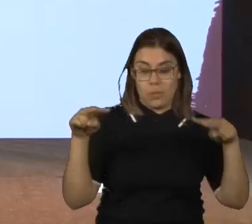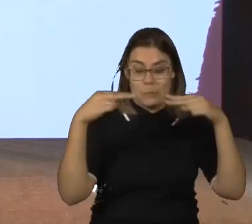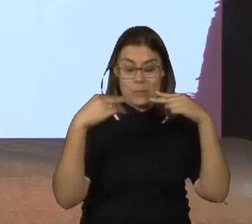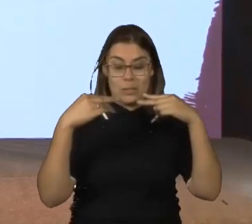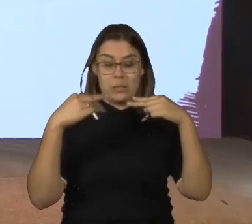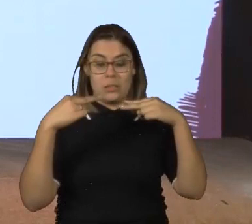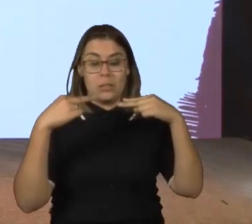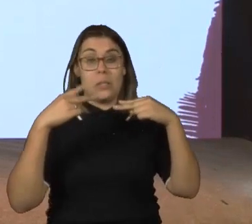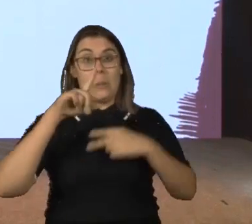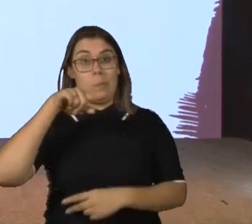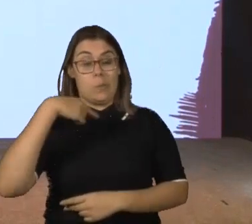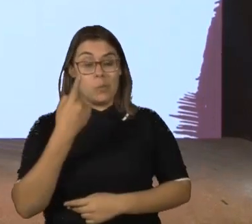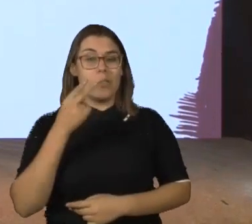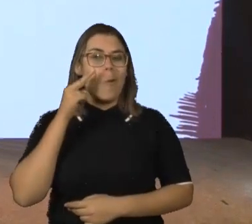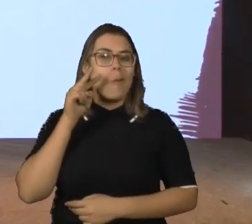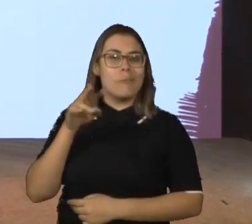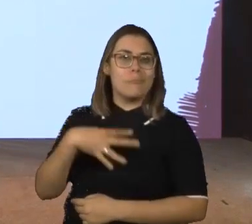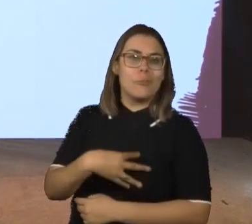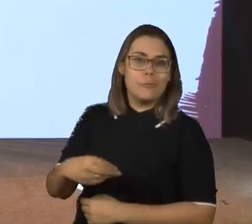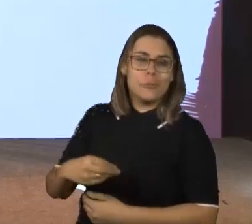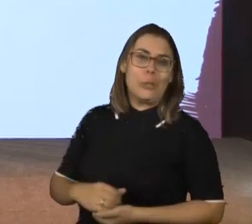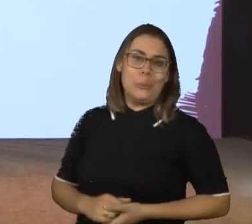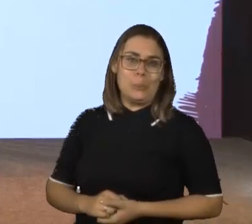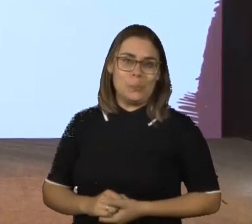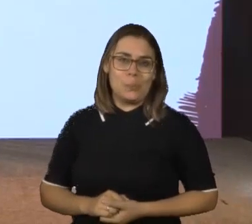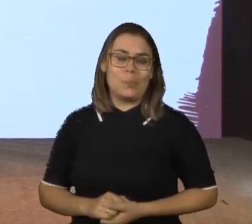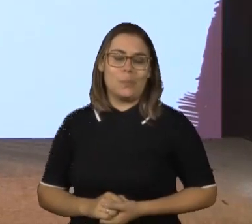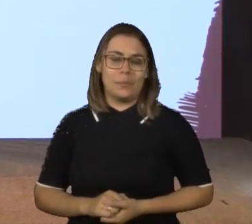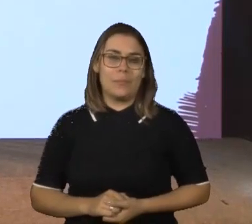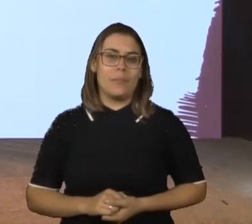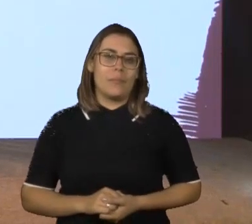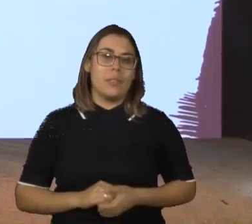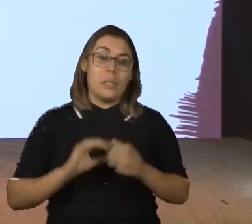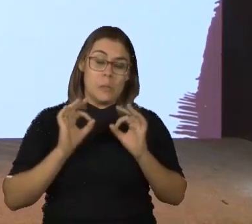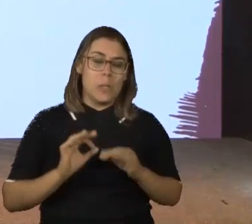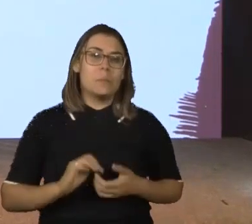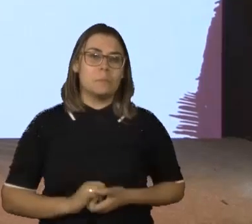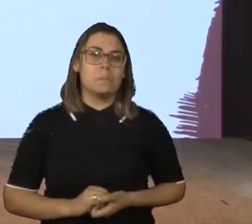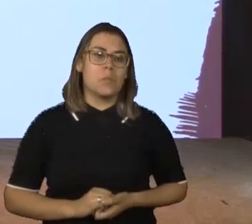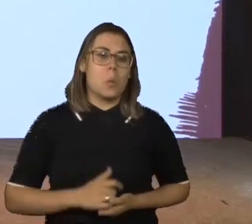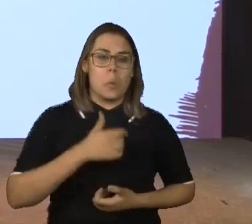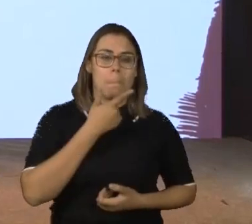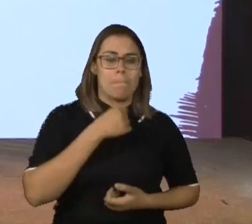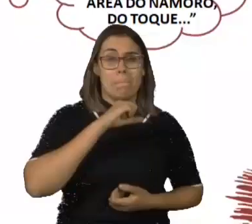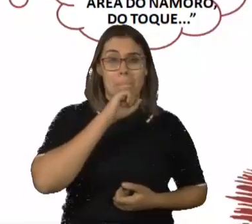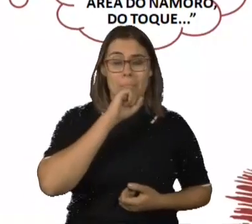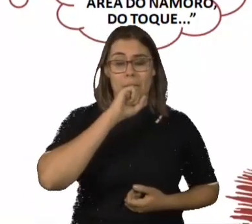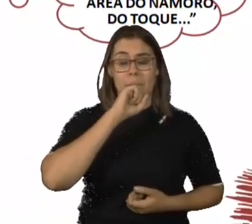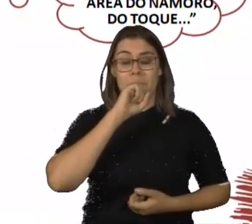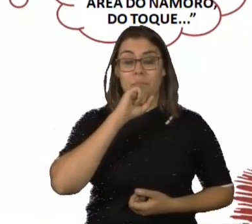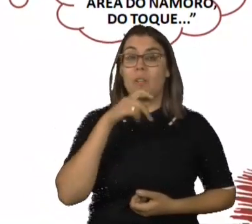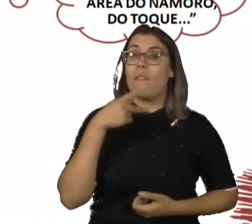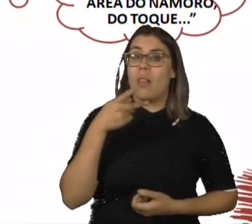olhar para ela, é isso aí, você precisa trabalhar primeiro com você para depois poder orientar seu filho. Teve um pai que colocou e